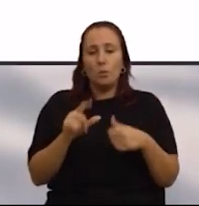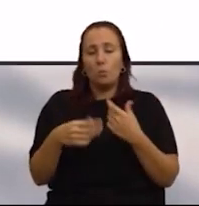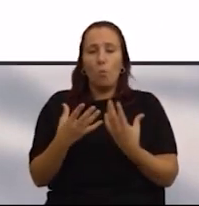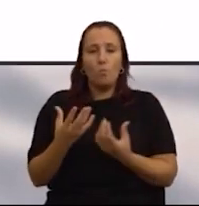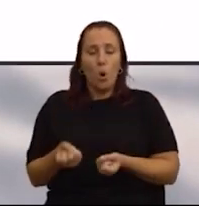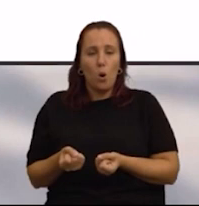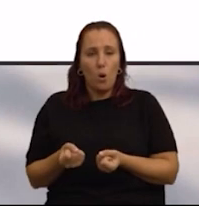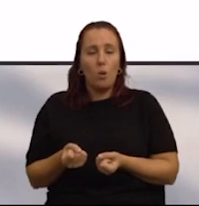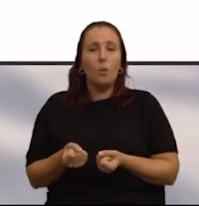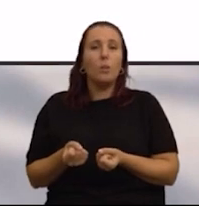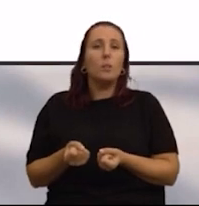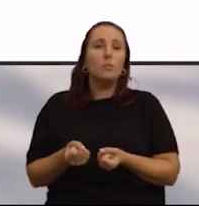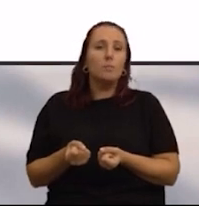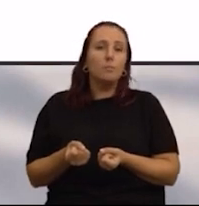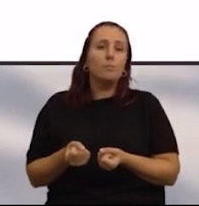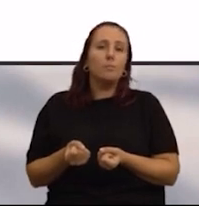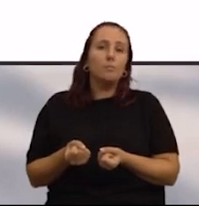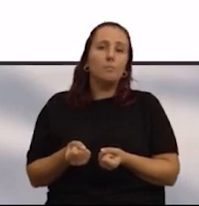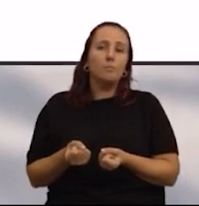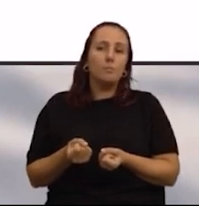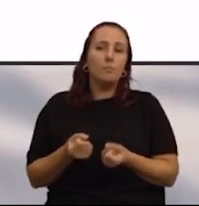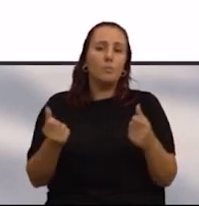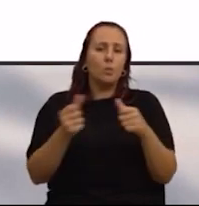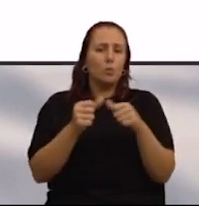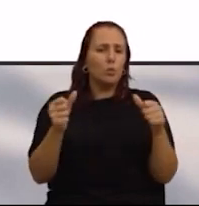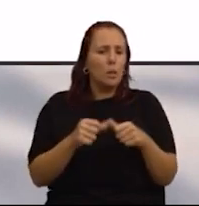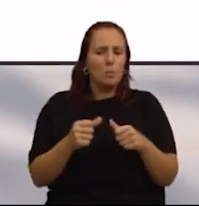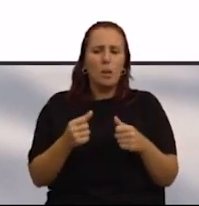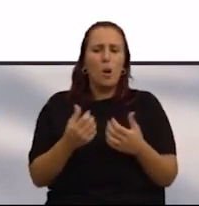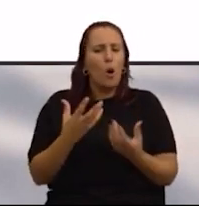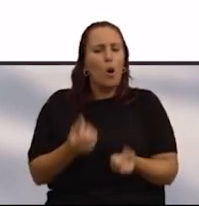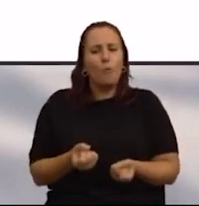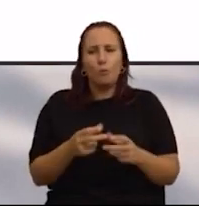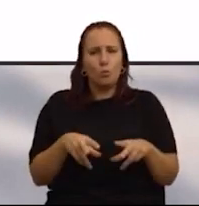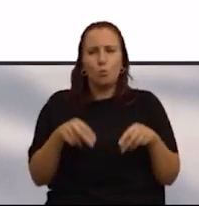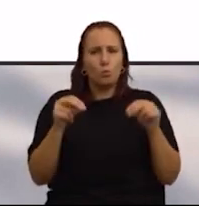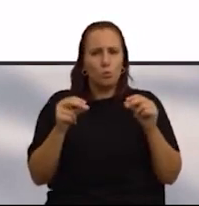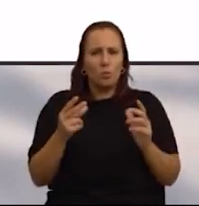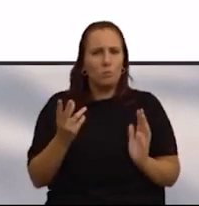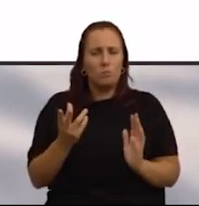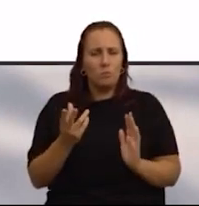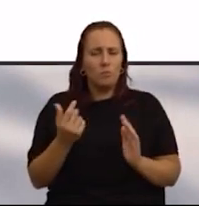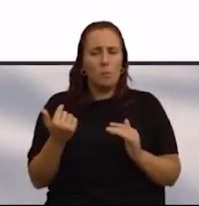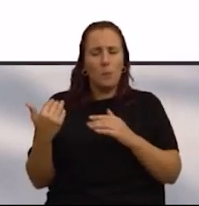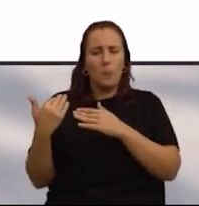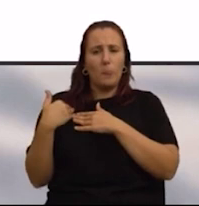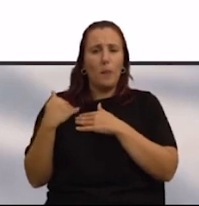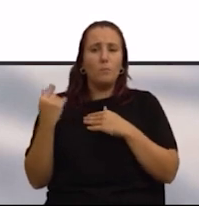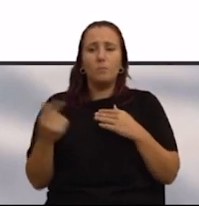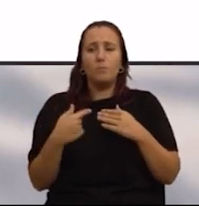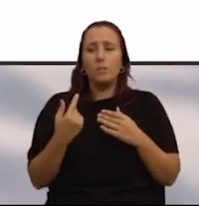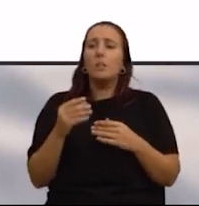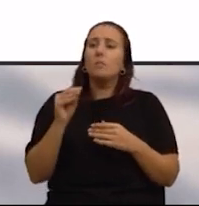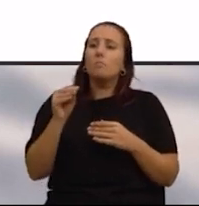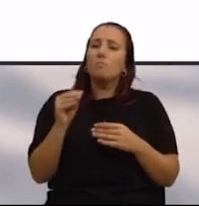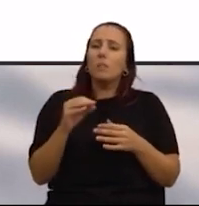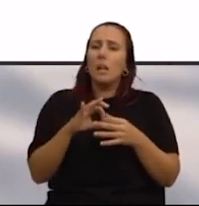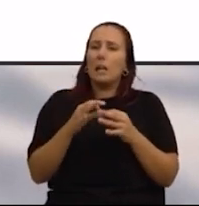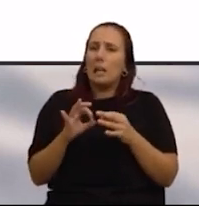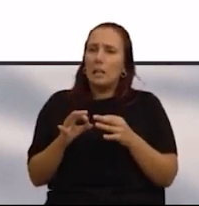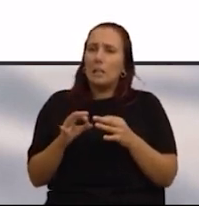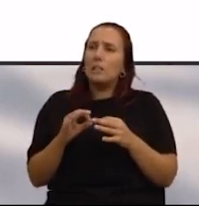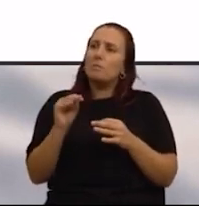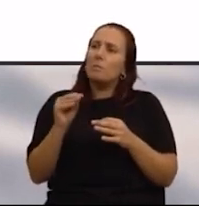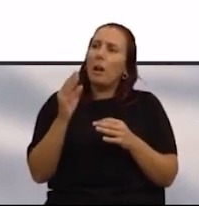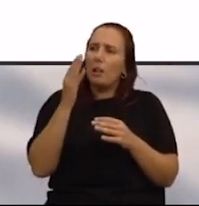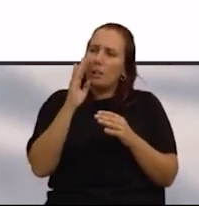desligado. No nosso entender, o sistema nunca deve ser desligado e temos a responsabilidade de, junto a Carris, instar